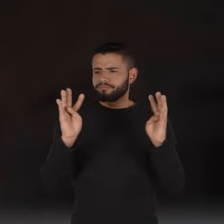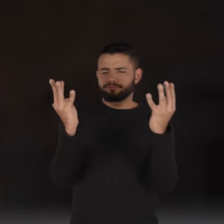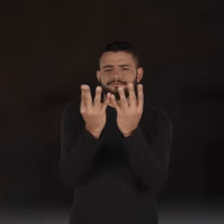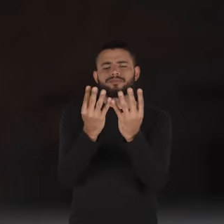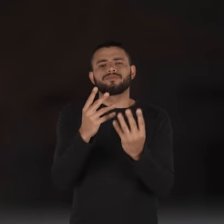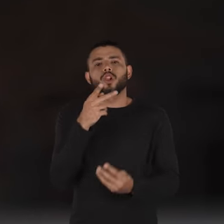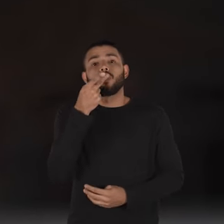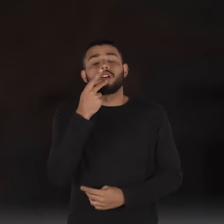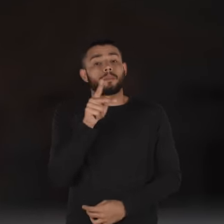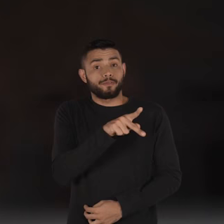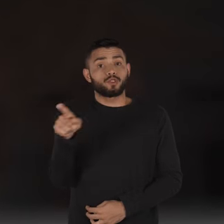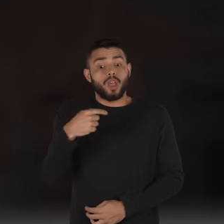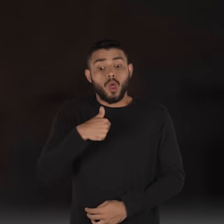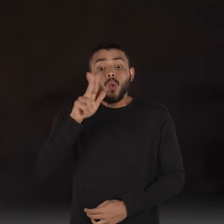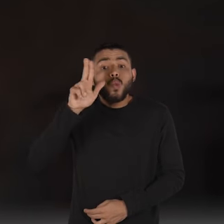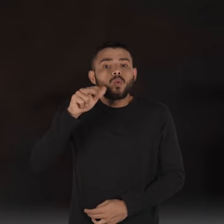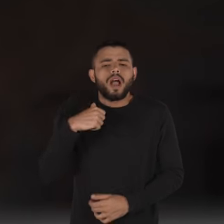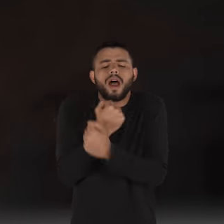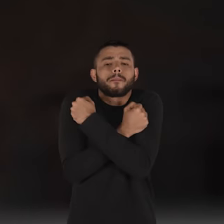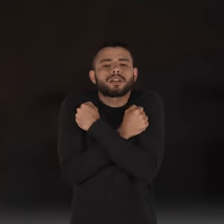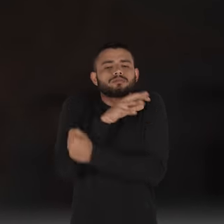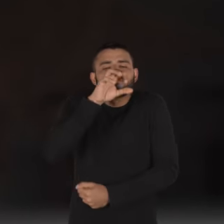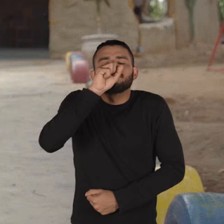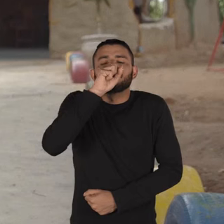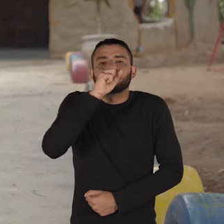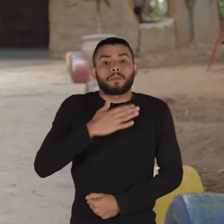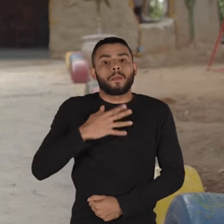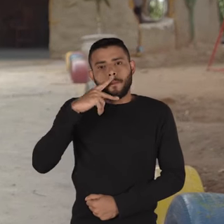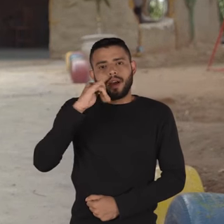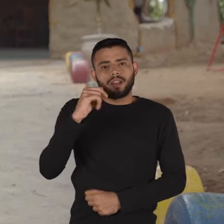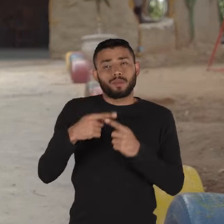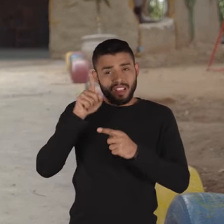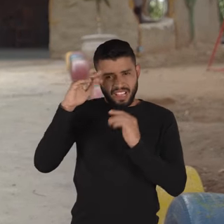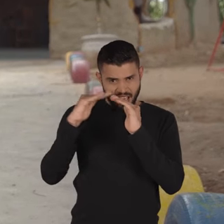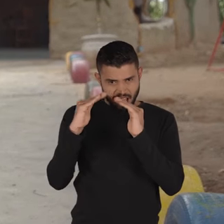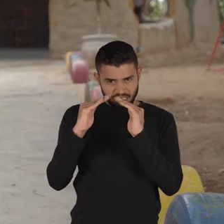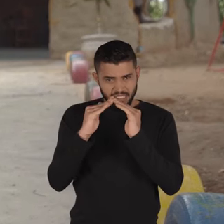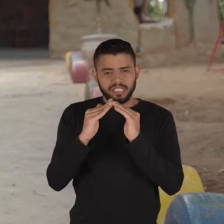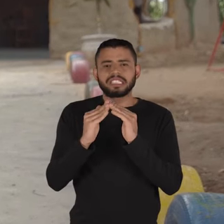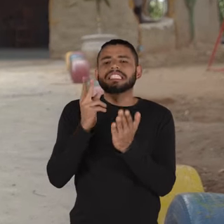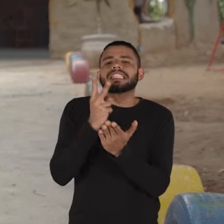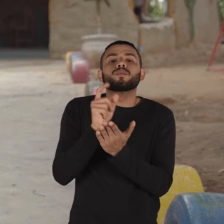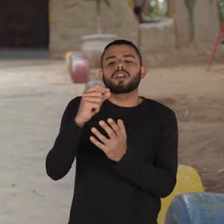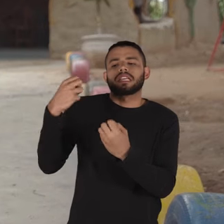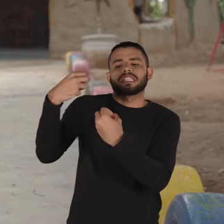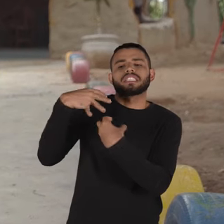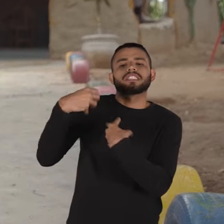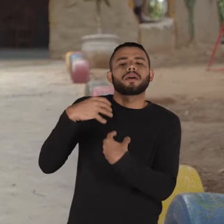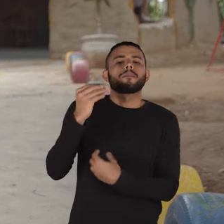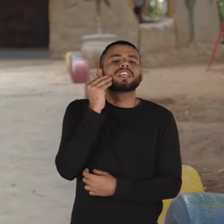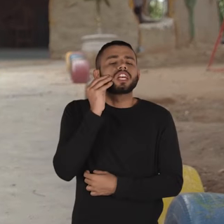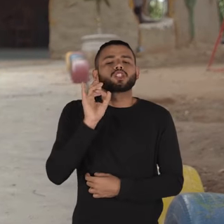Professor, eu nunca tive coragem de dar um abraço e um cheiro no meu pai. Porque lá em casa, sempre quem foi ensinado a